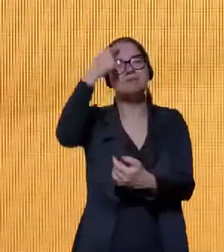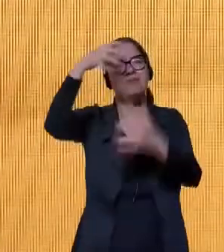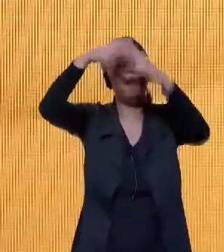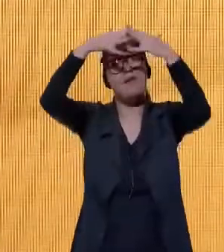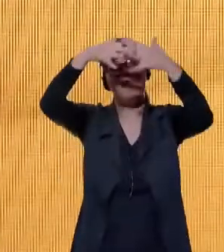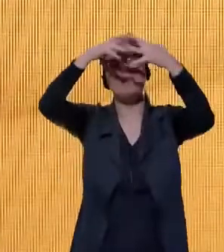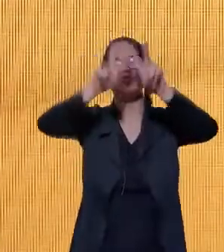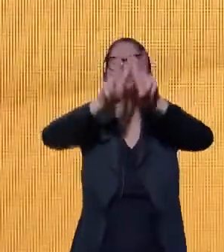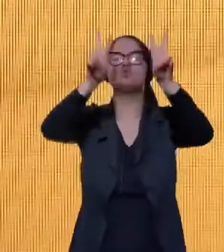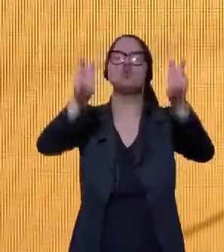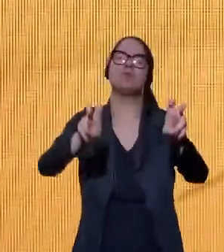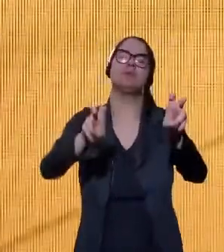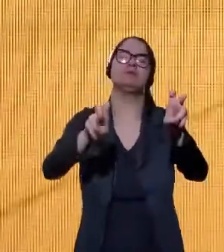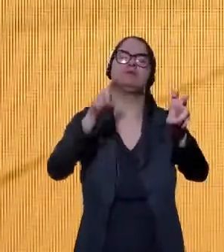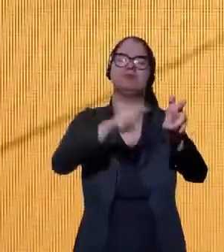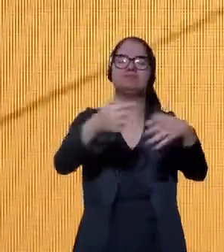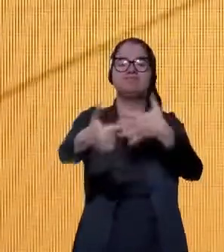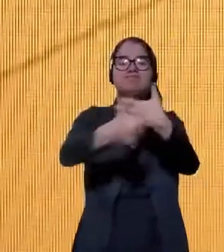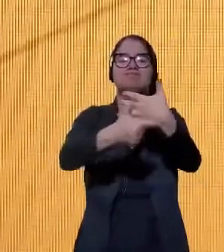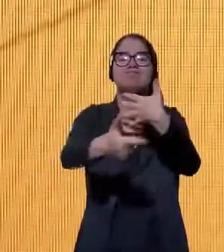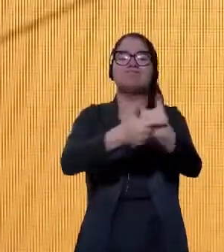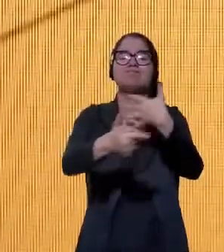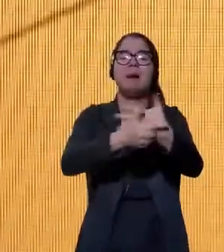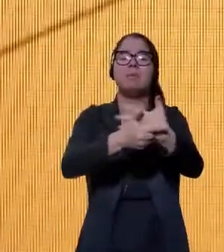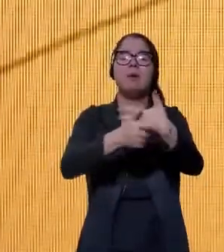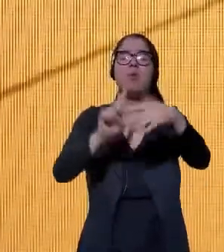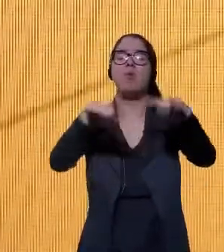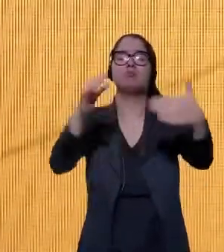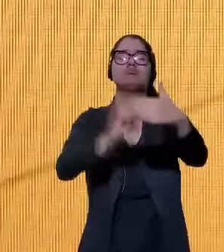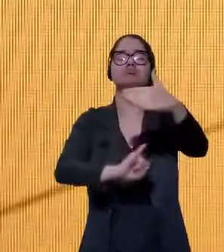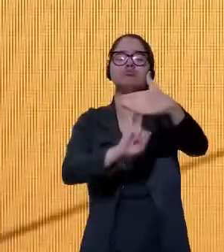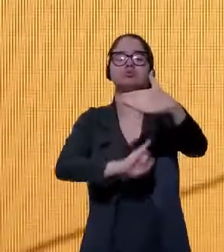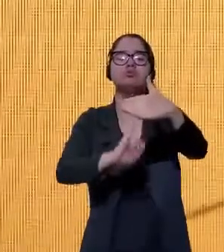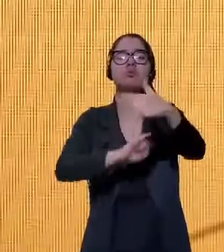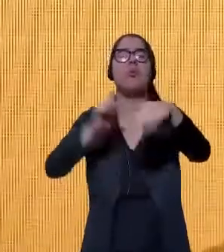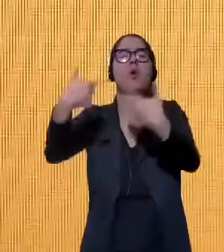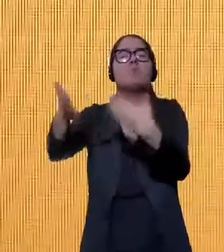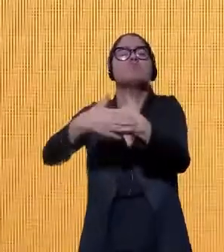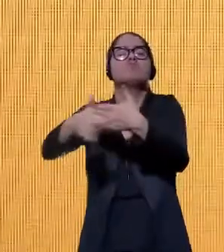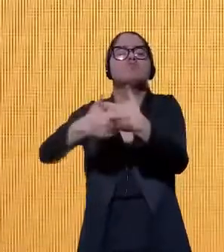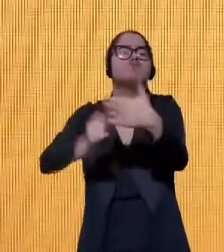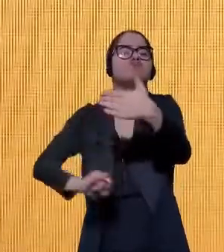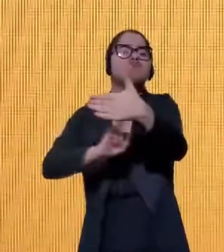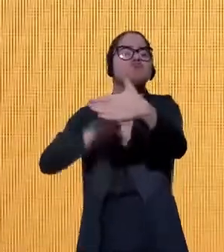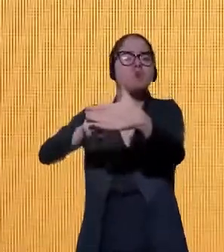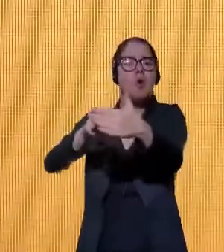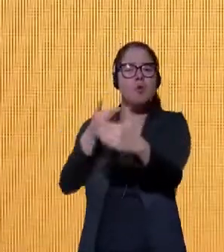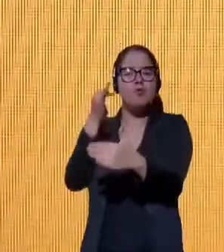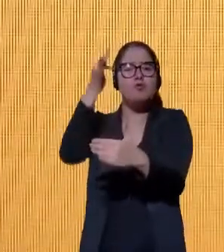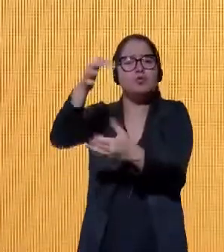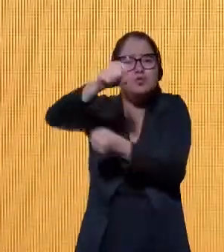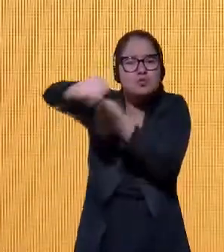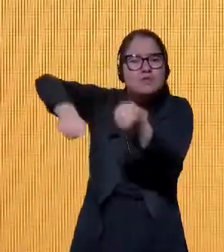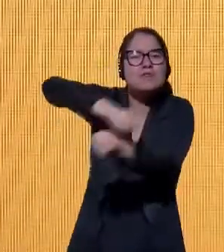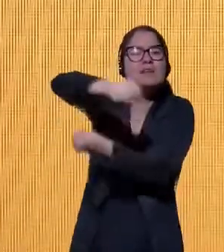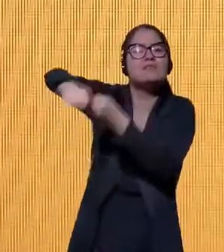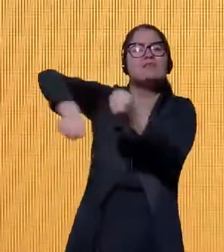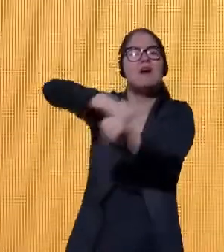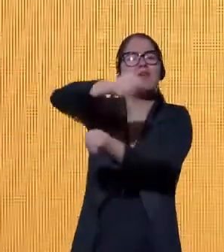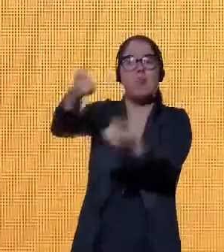e ressaltar o papel dessas instituições para a construção de um futuro sustentável,